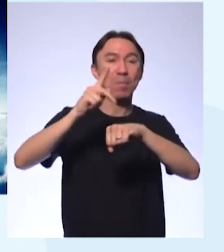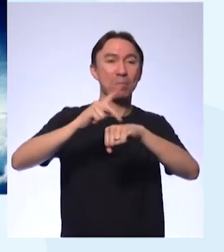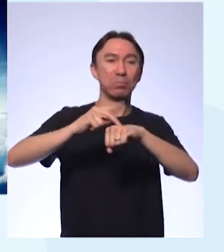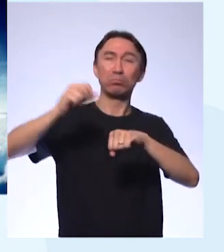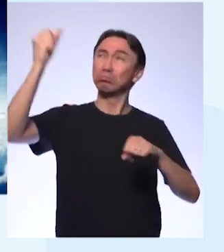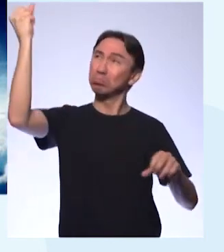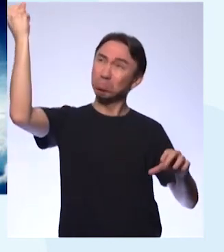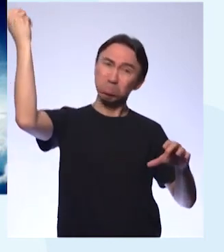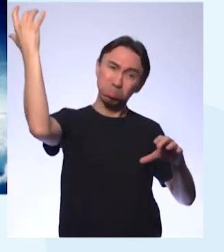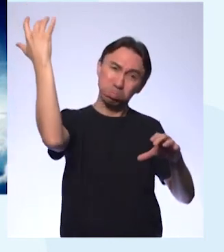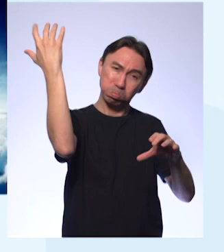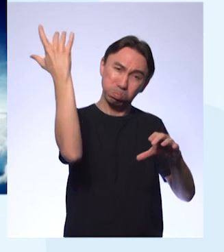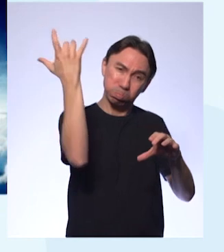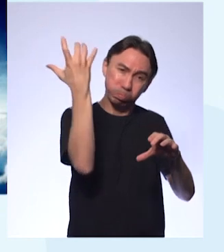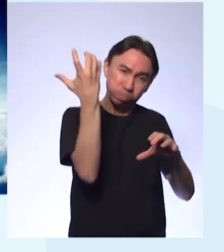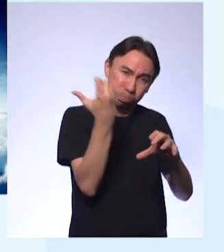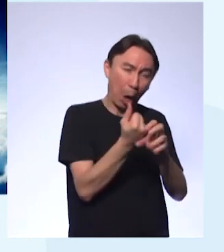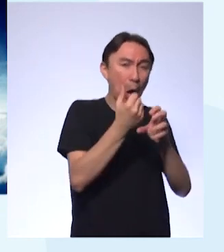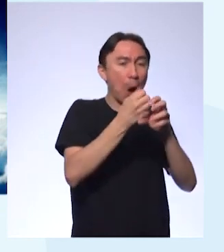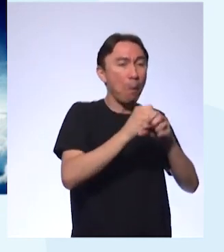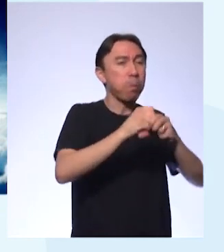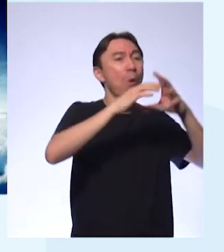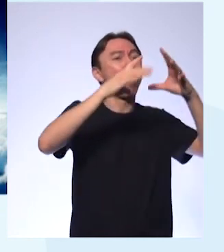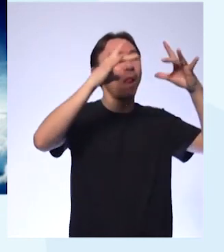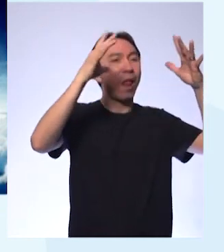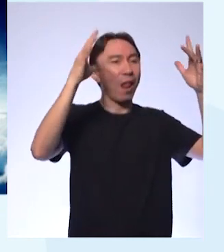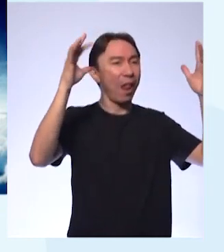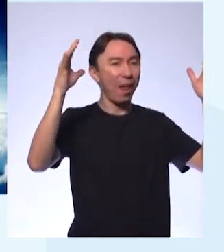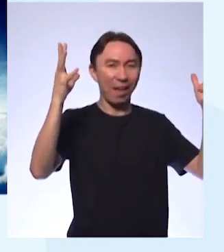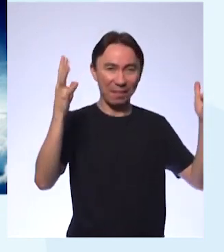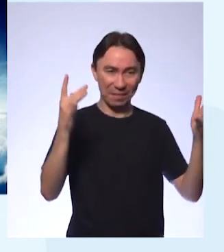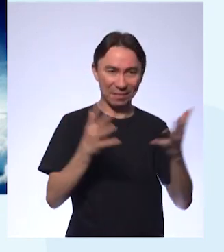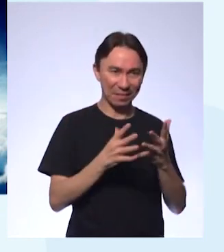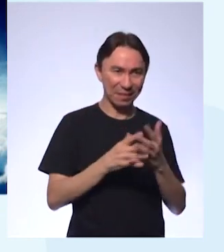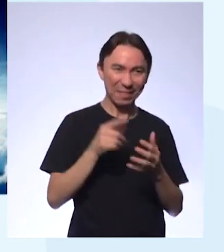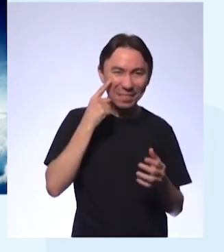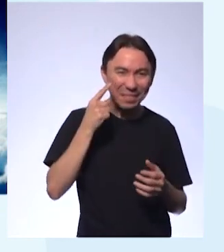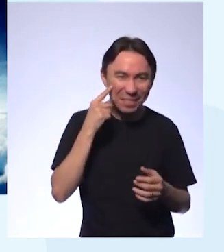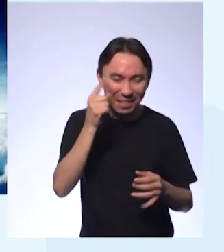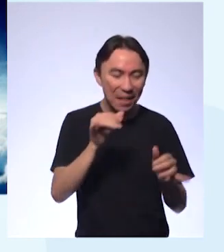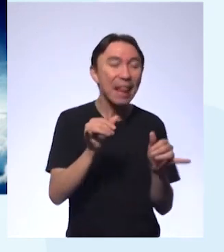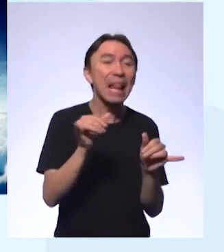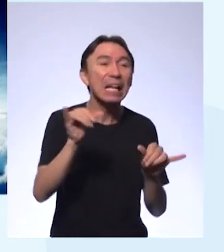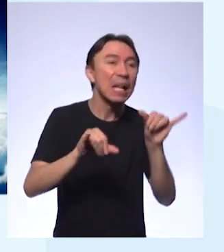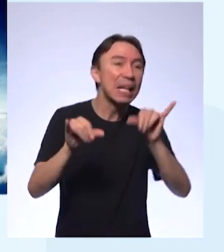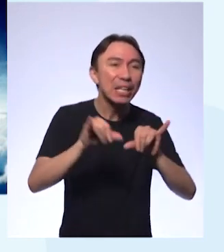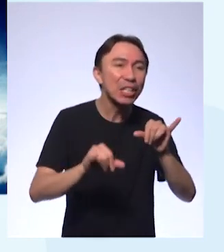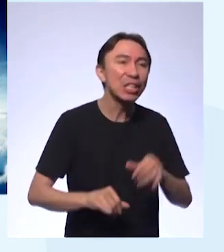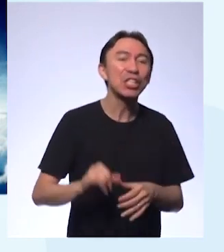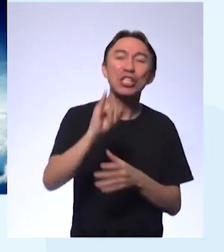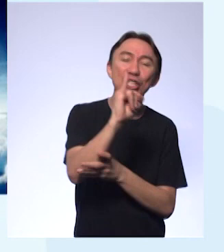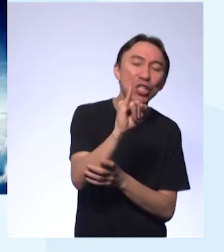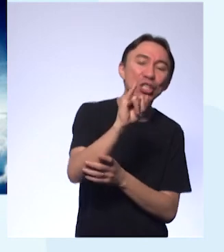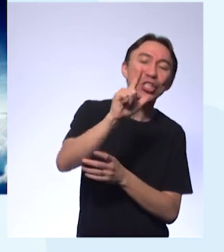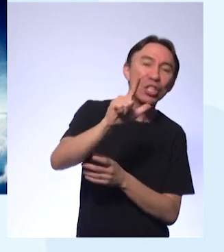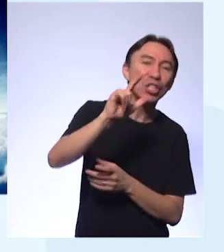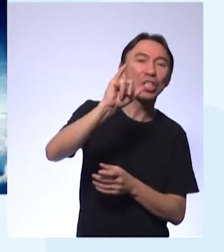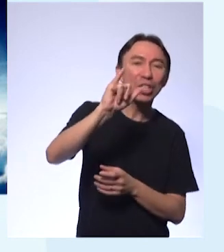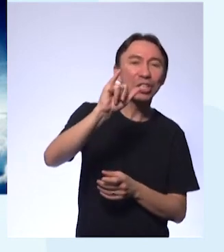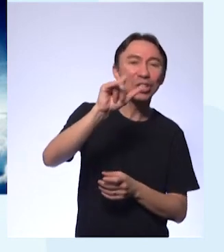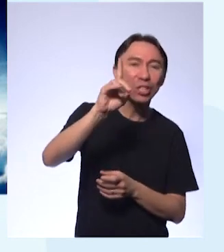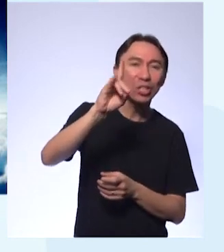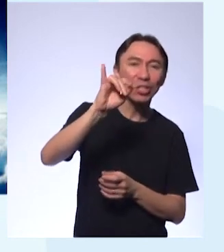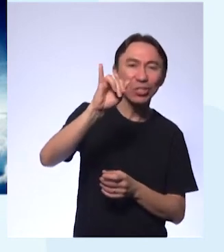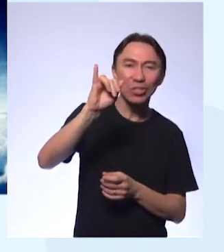até o nome aí. Eu coloquei. O nome do elemento químico é irídio. Sempre que você encontra uma grande quantidade de irídio, é evidência de